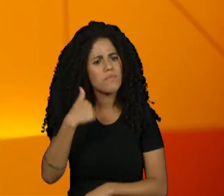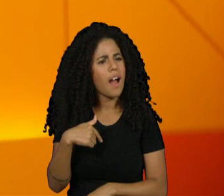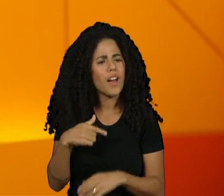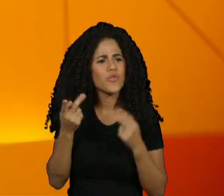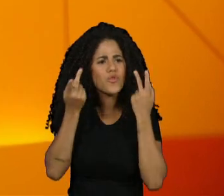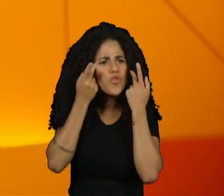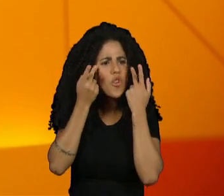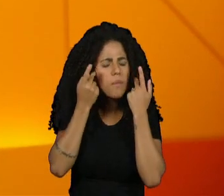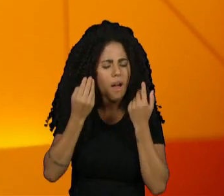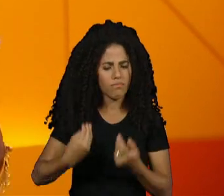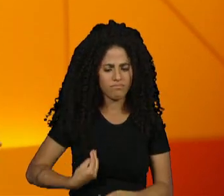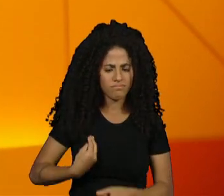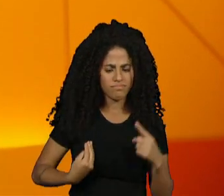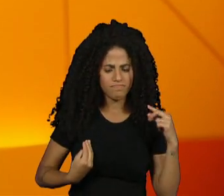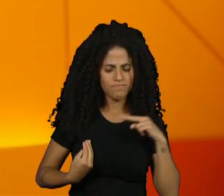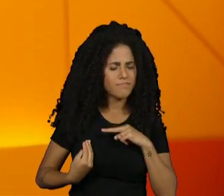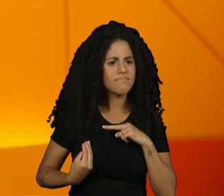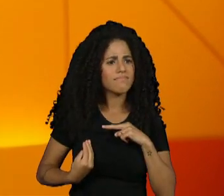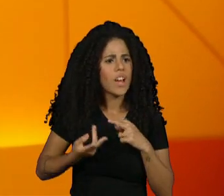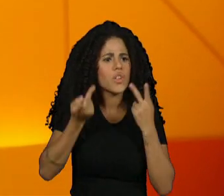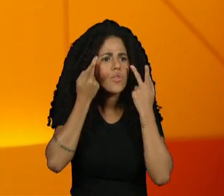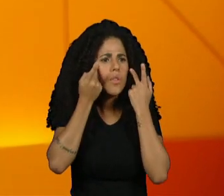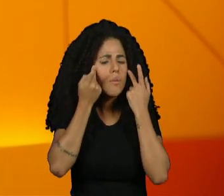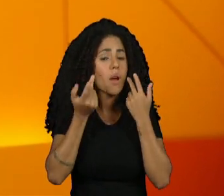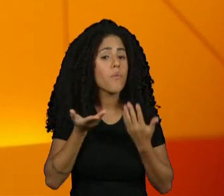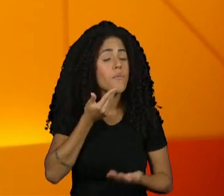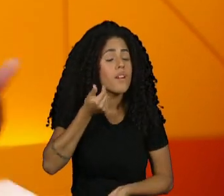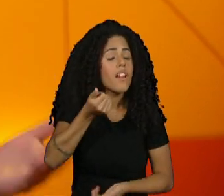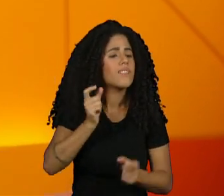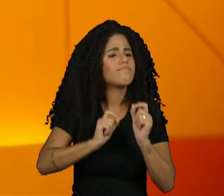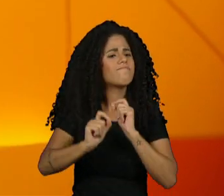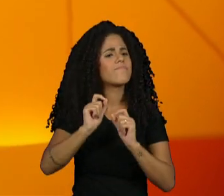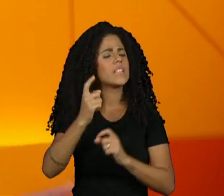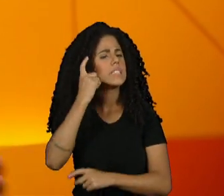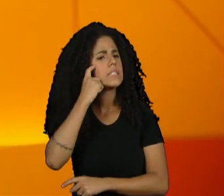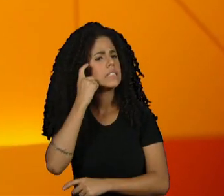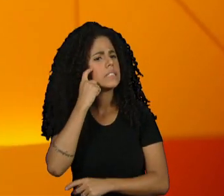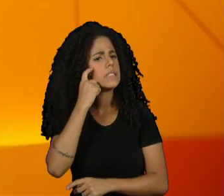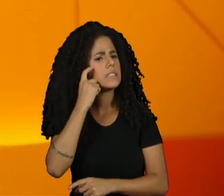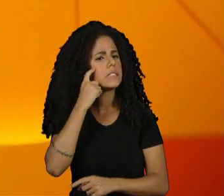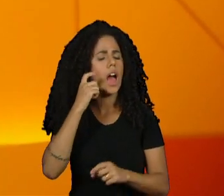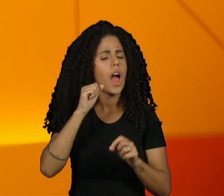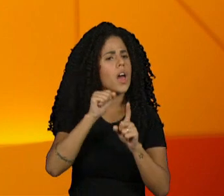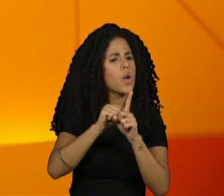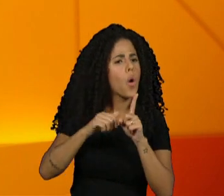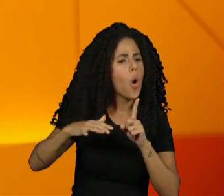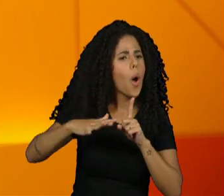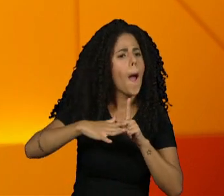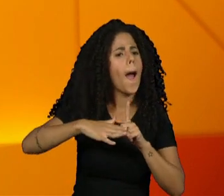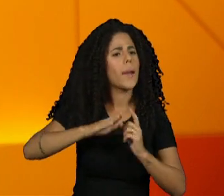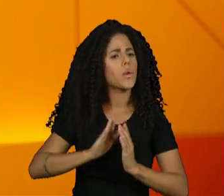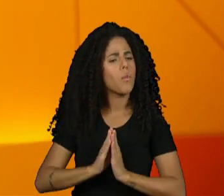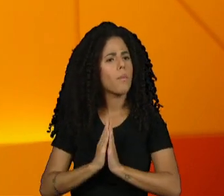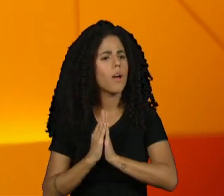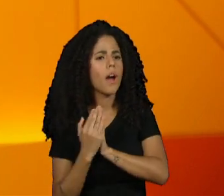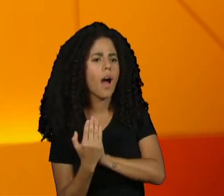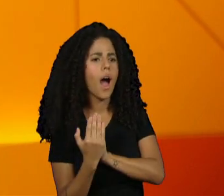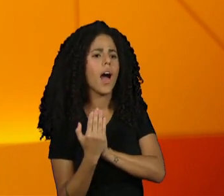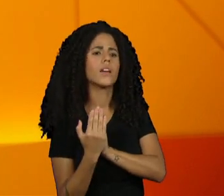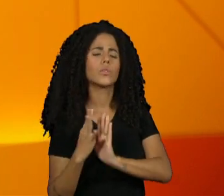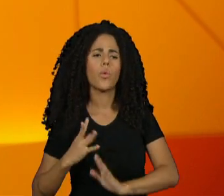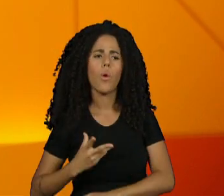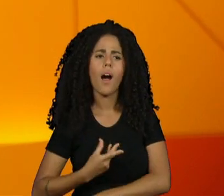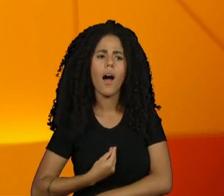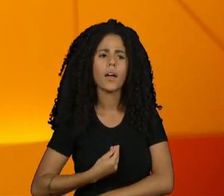maneira como a gente acredita que seja a melhor maneira para nós. E, no entanto, quando a gente está falando da população trans e travesti, esse